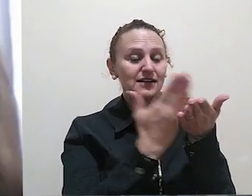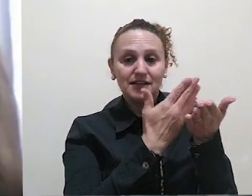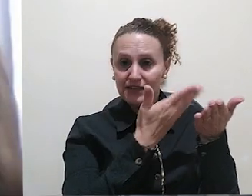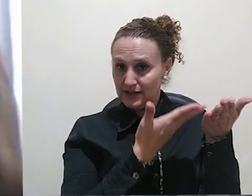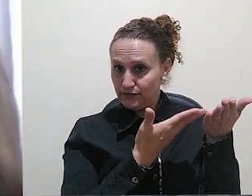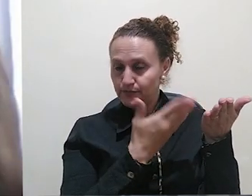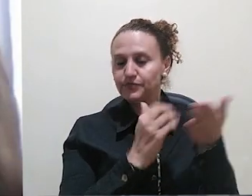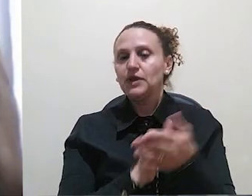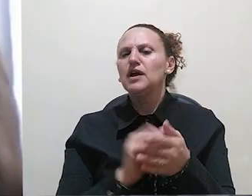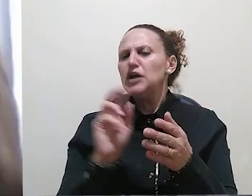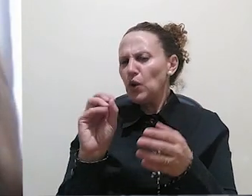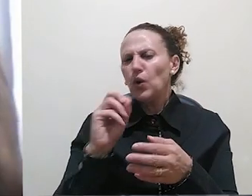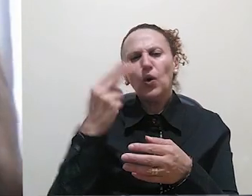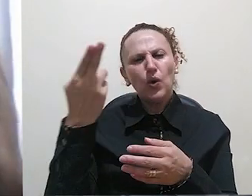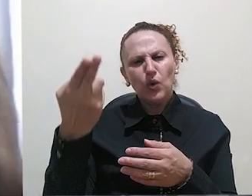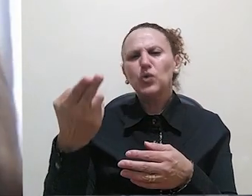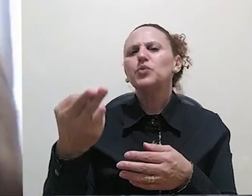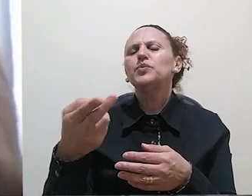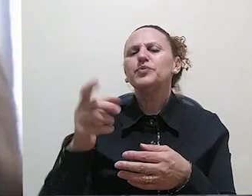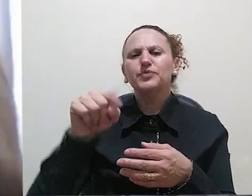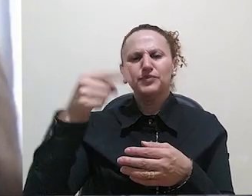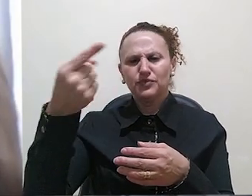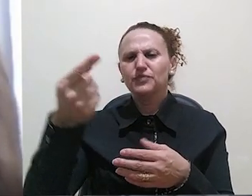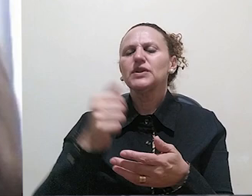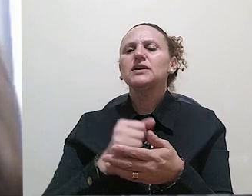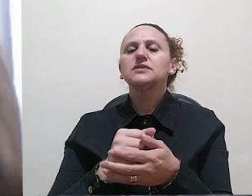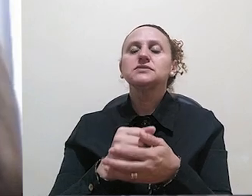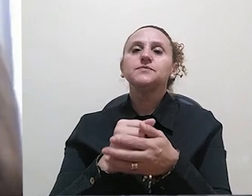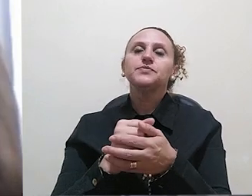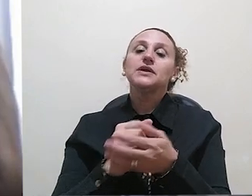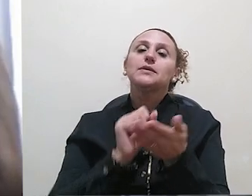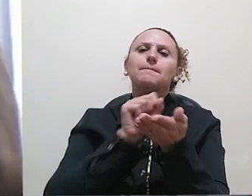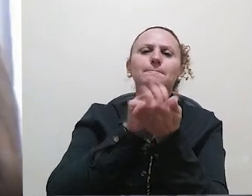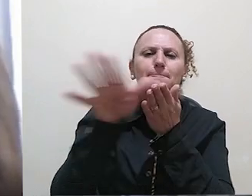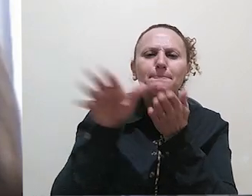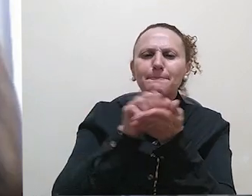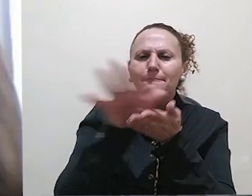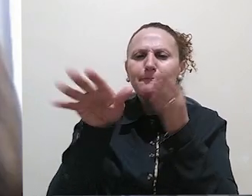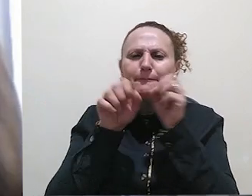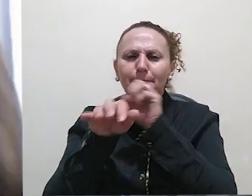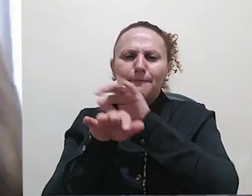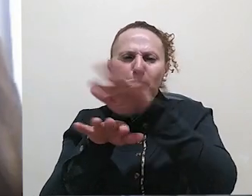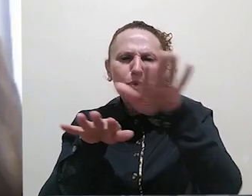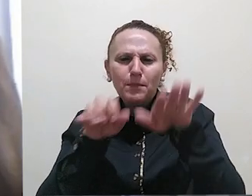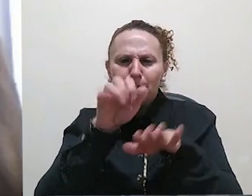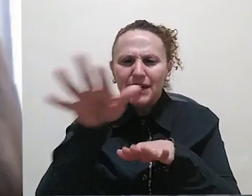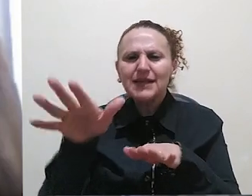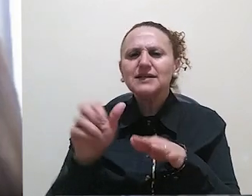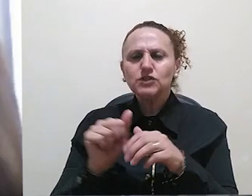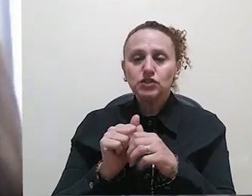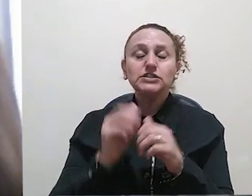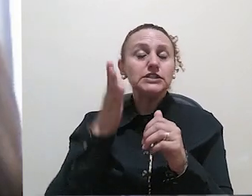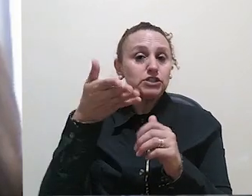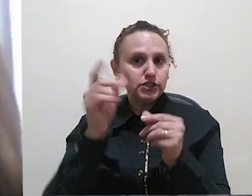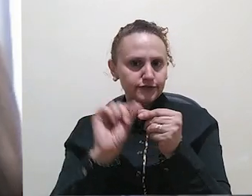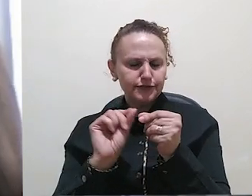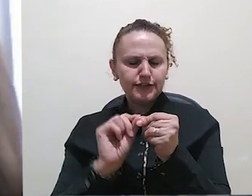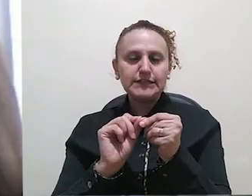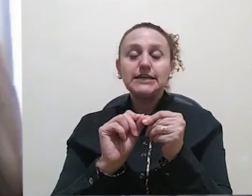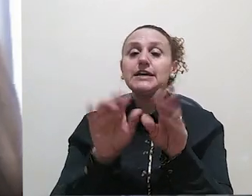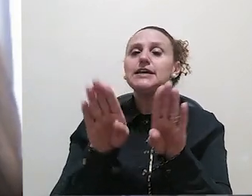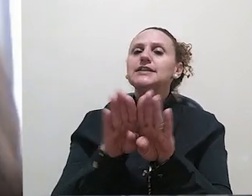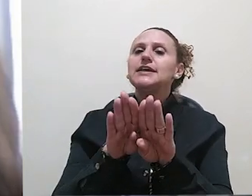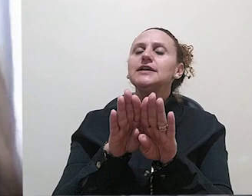outras publicações de referência com os aspectos que sejam tratados ali contextualmente. Tem a parte da sumarização,